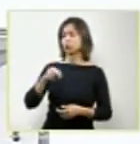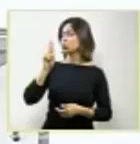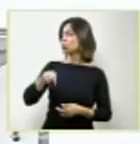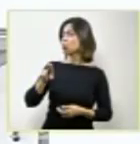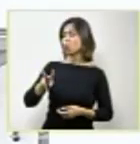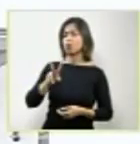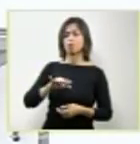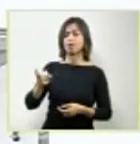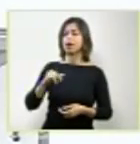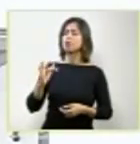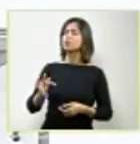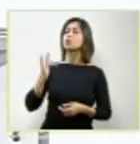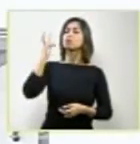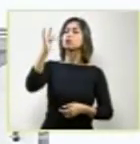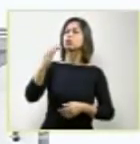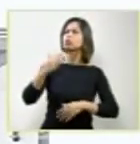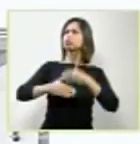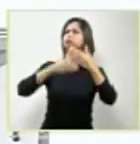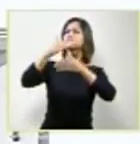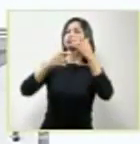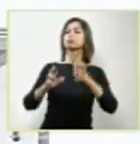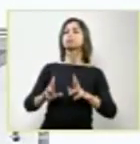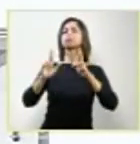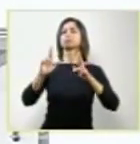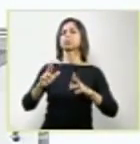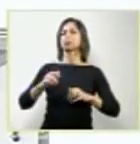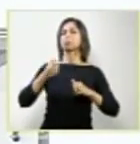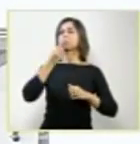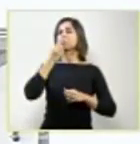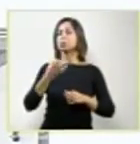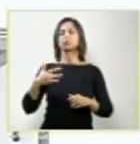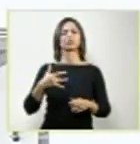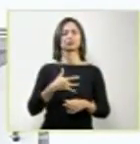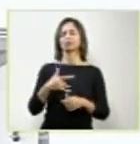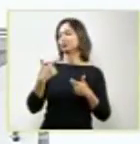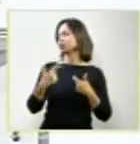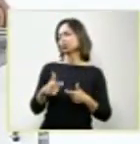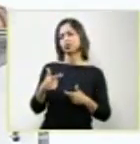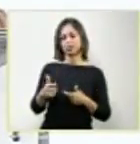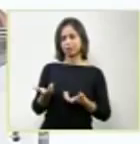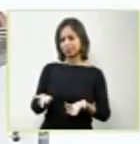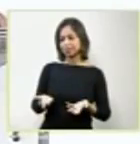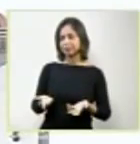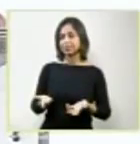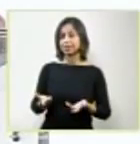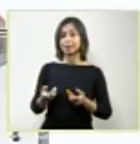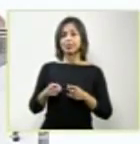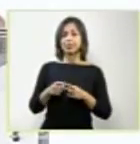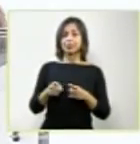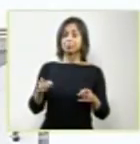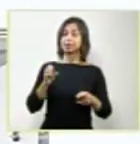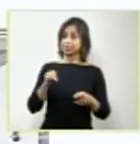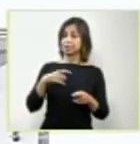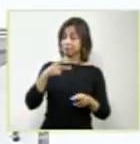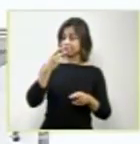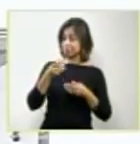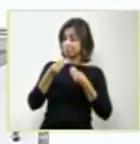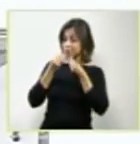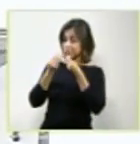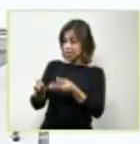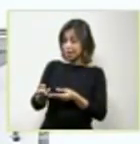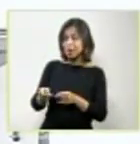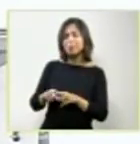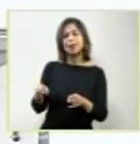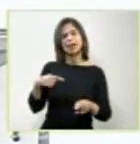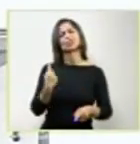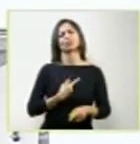ser o que todos nós esperamos, o que todos nós desejamos. Mesmo que falemos isso, nós sabemos